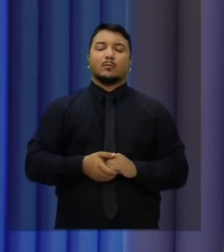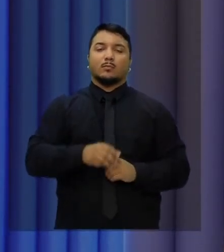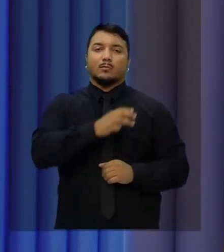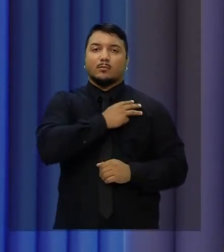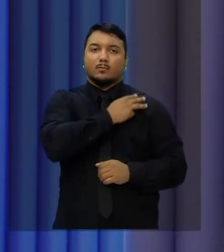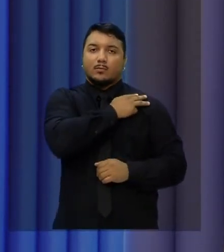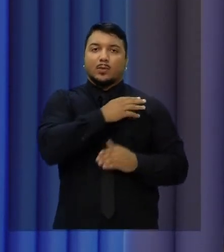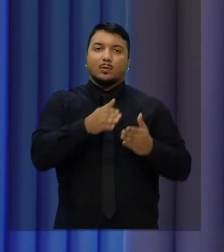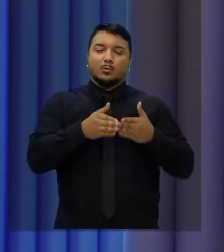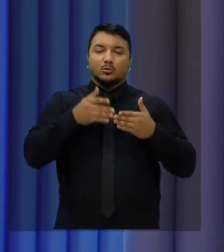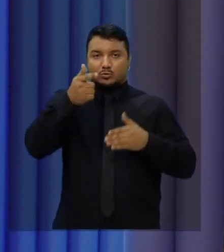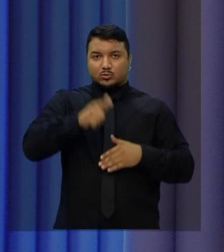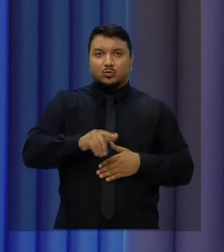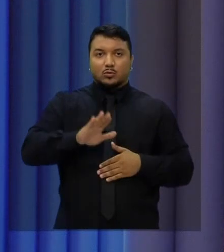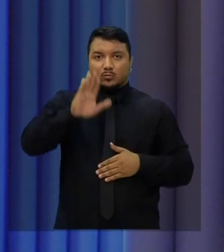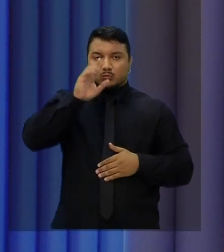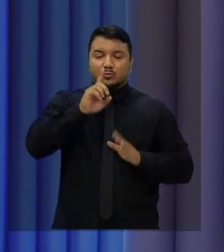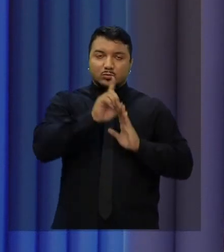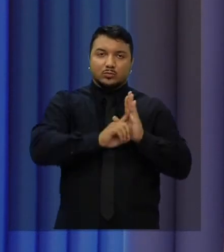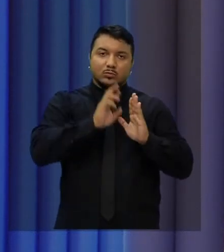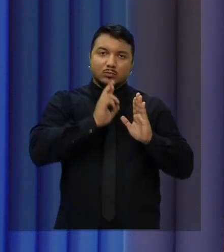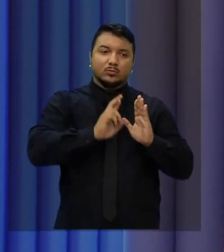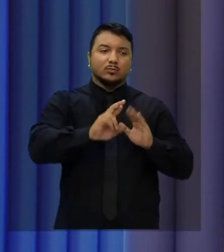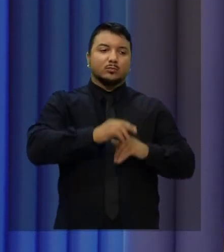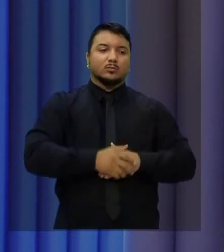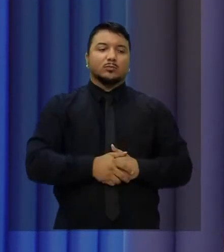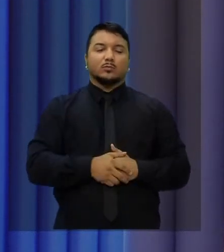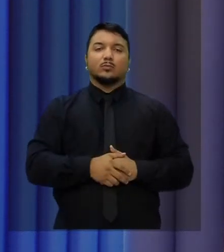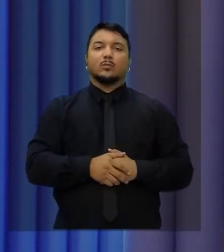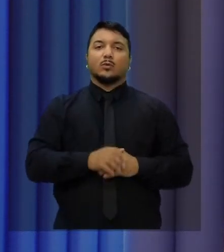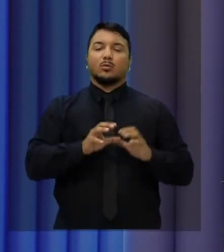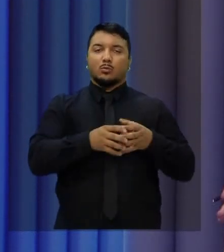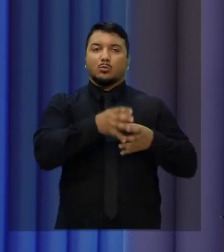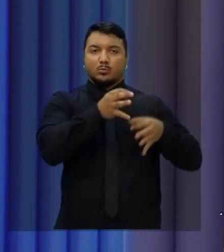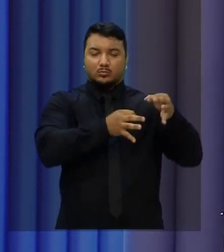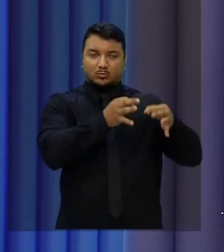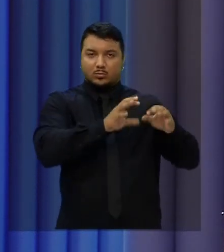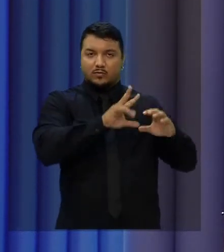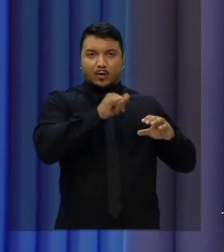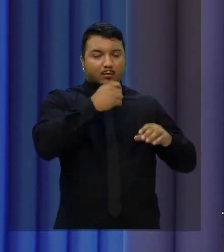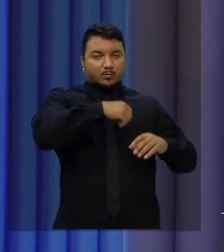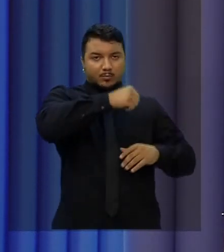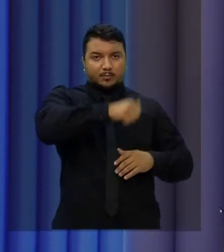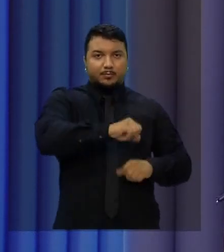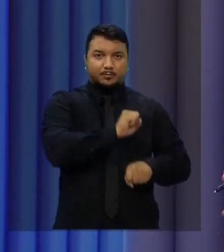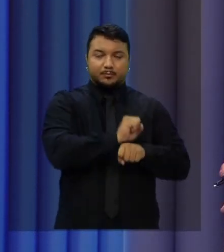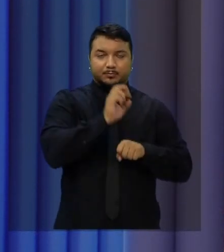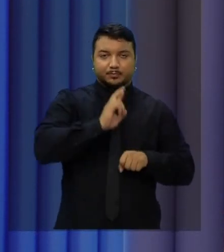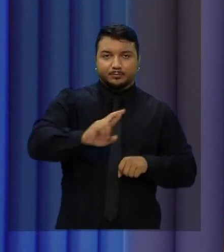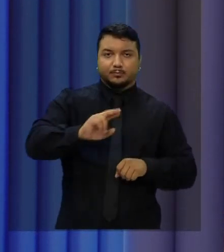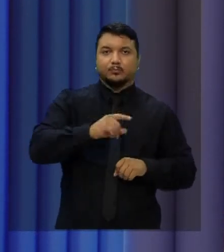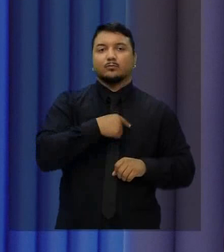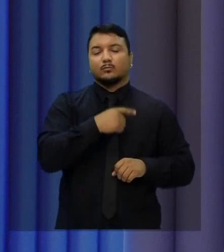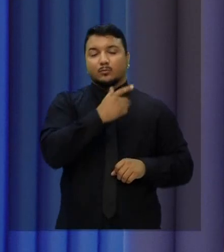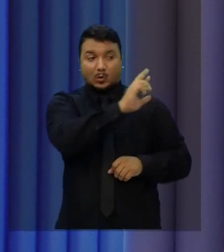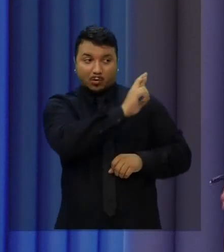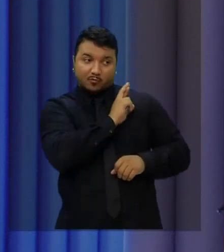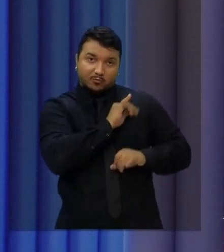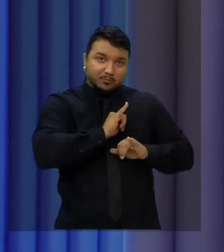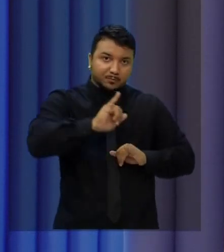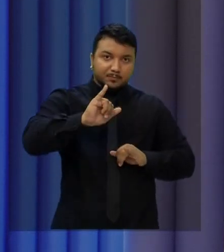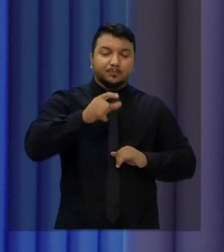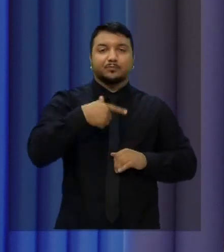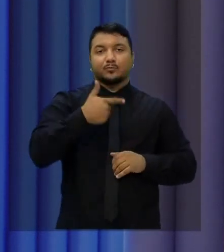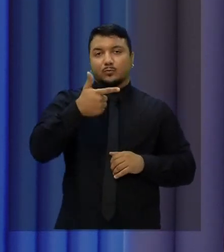acabou de pedir mais um direito de resposta. Nosso corpo jurídico vai avaliar e eu comunico aos senhores, assim que tivermos uma resposta, no total, dois